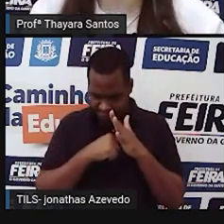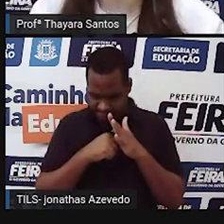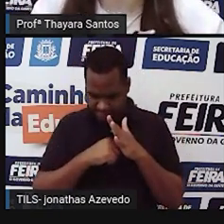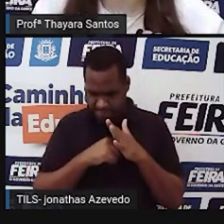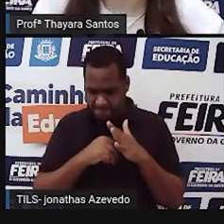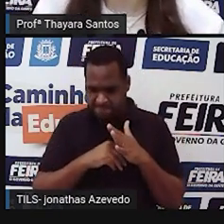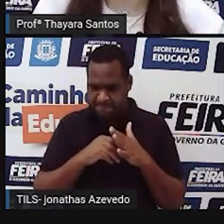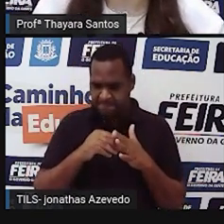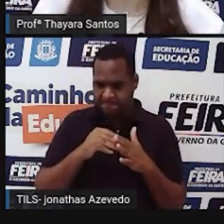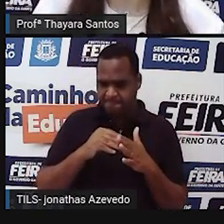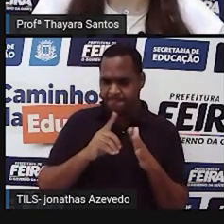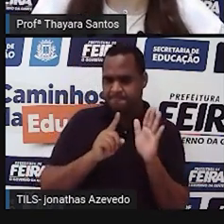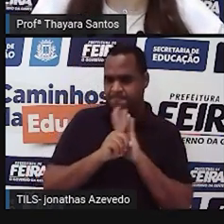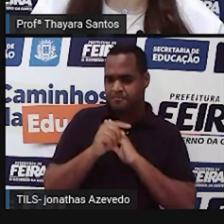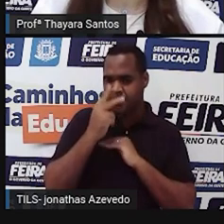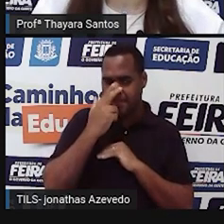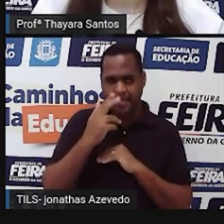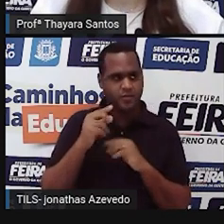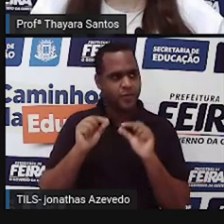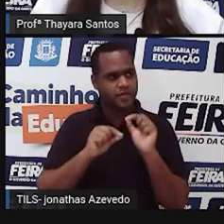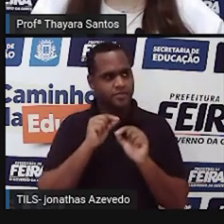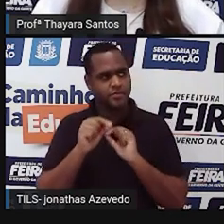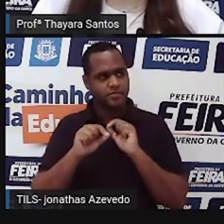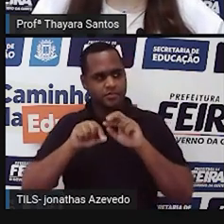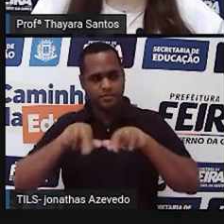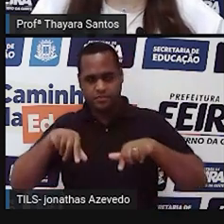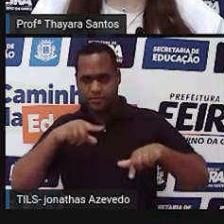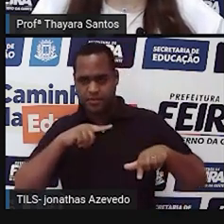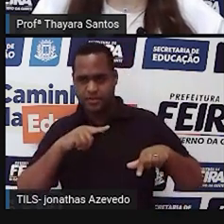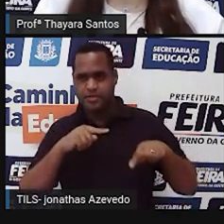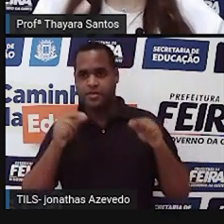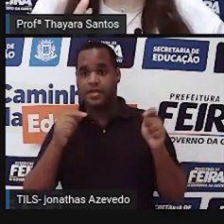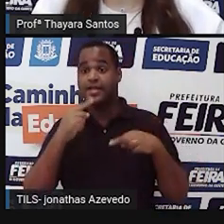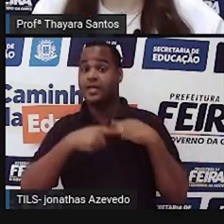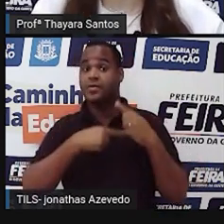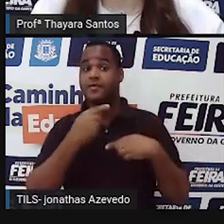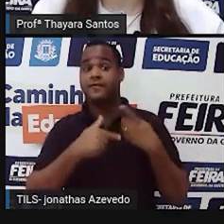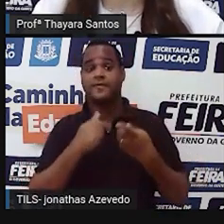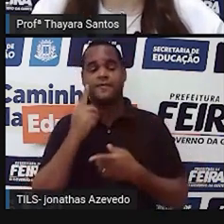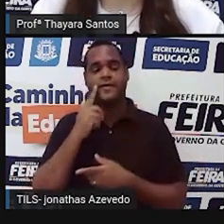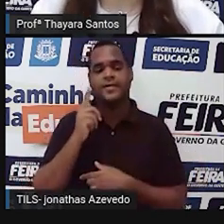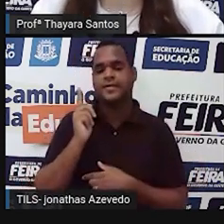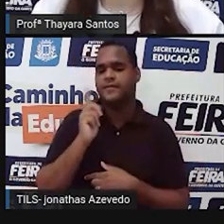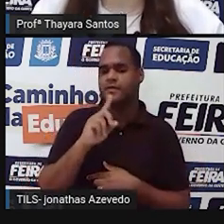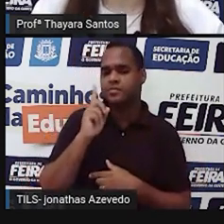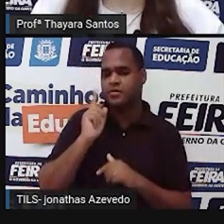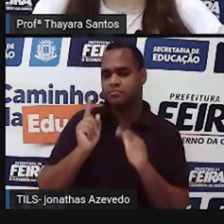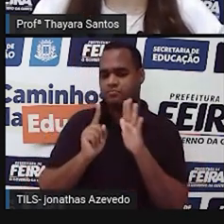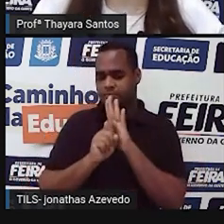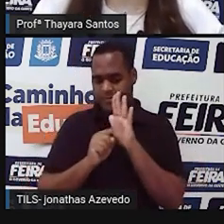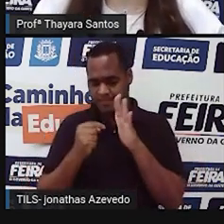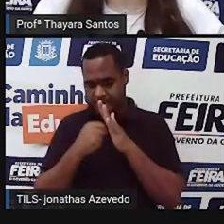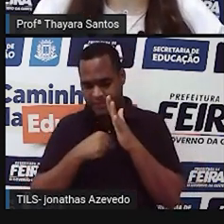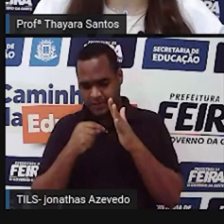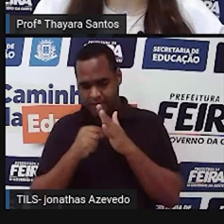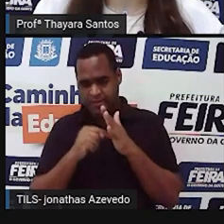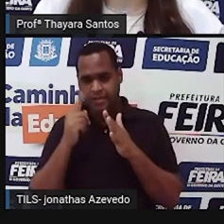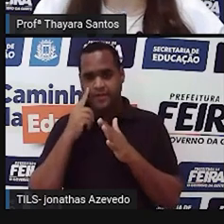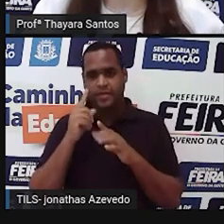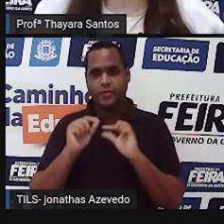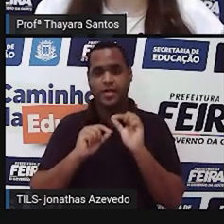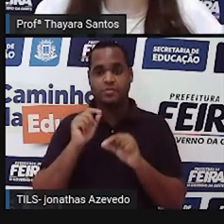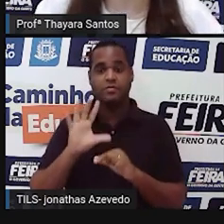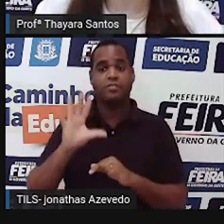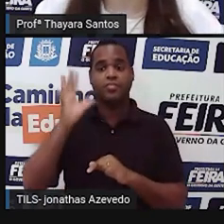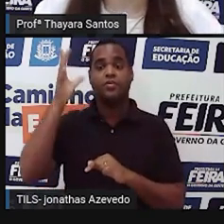sobre aquele fenômeno que a gente está observando. Depois que a gente começa a se fazer essas perguntas, a gente vai para as hipóteses.